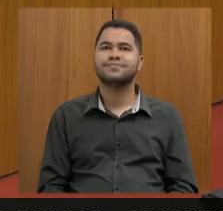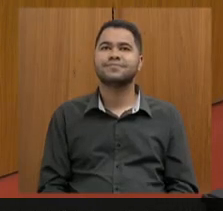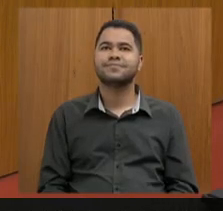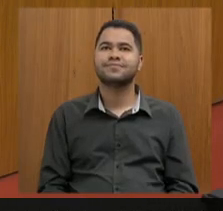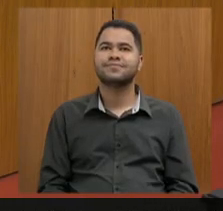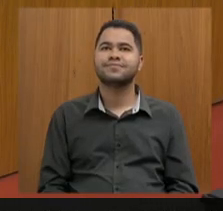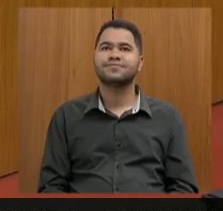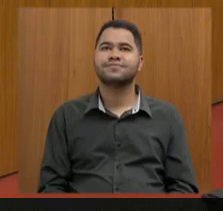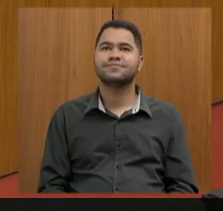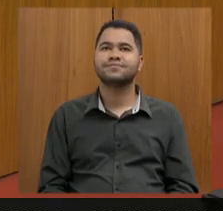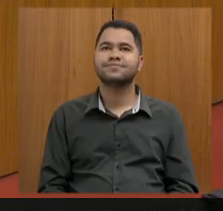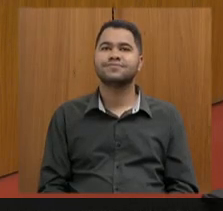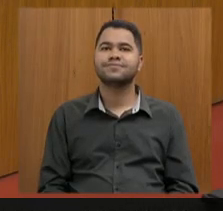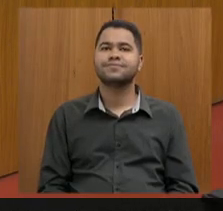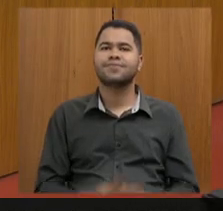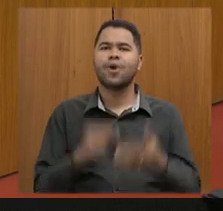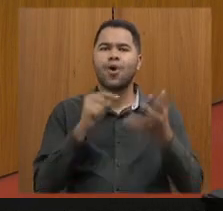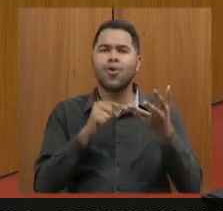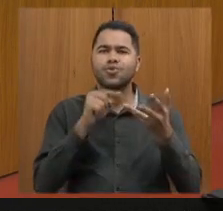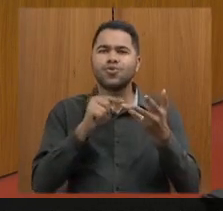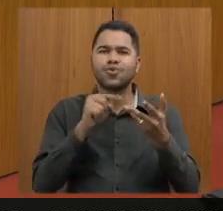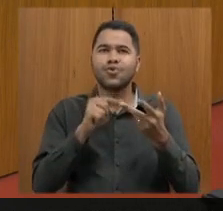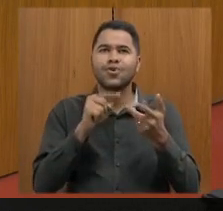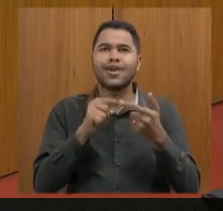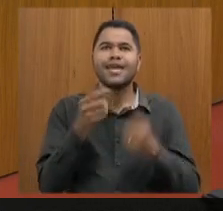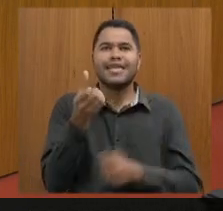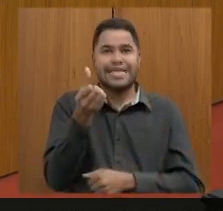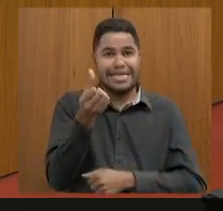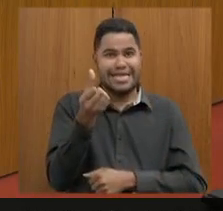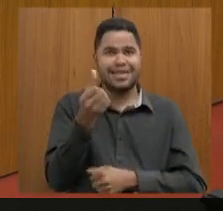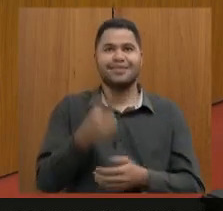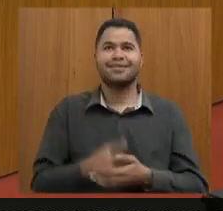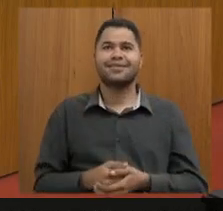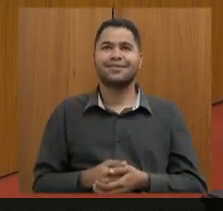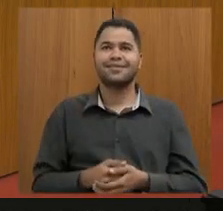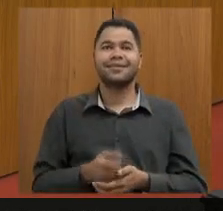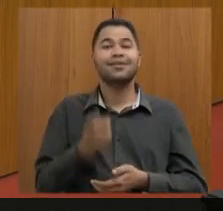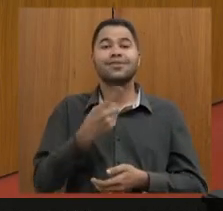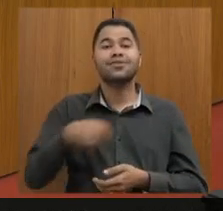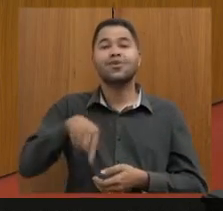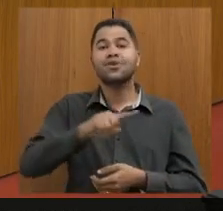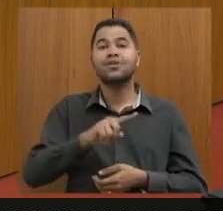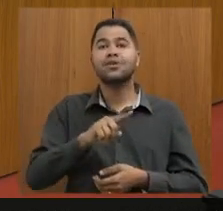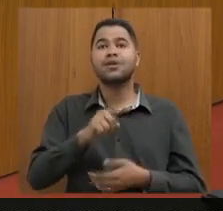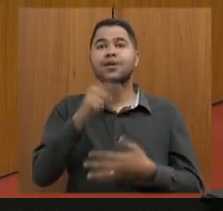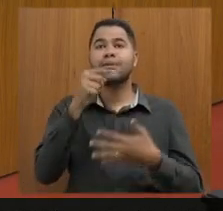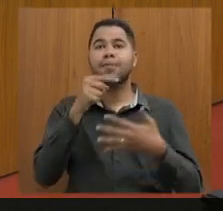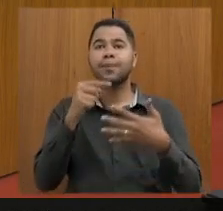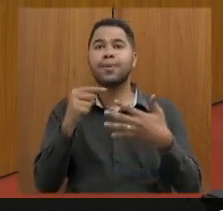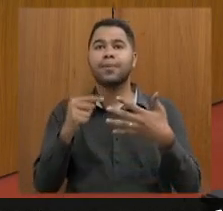Um, dois, três, quatro, cinco, seis. Seis perguntas. Nós estamos aqui com um número